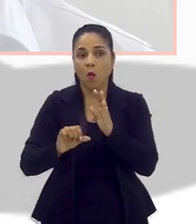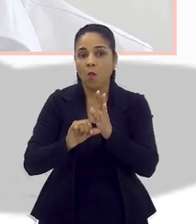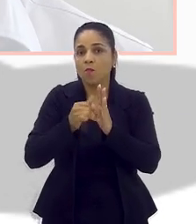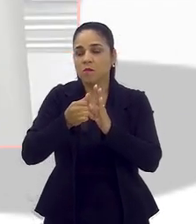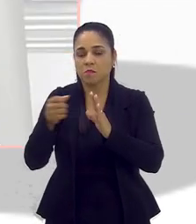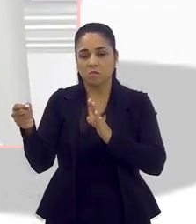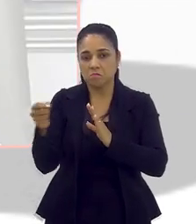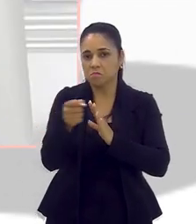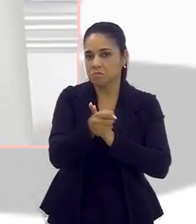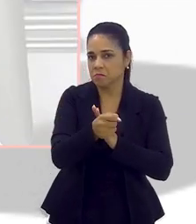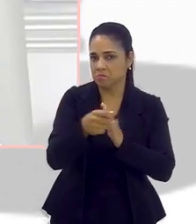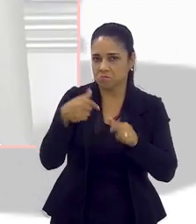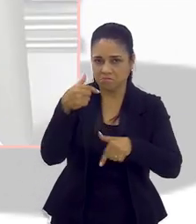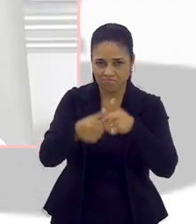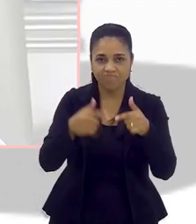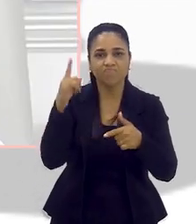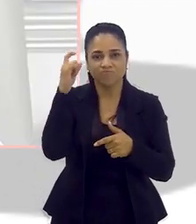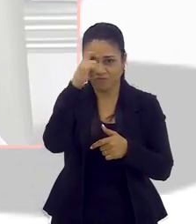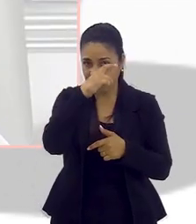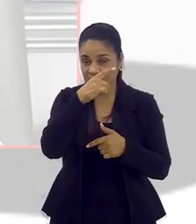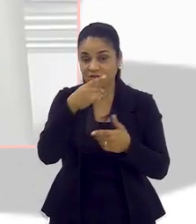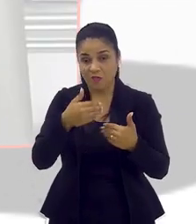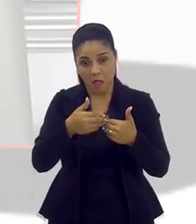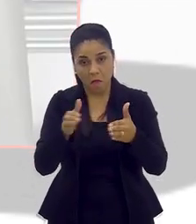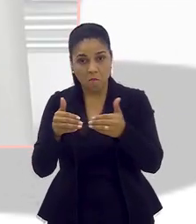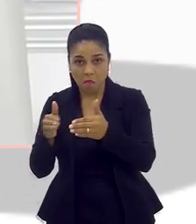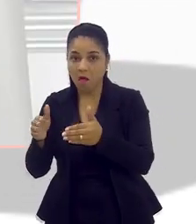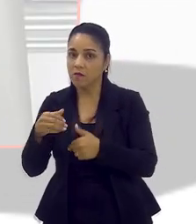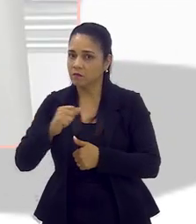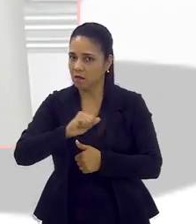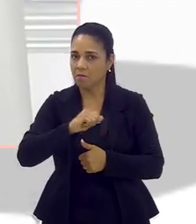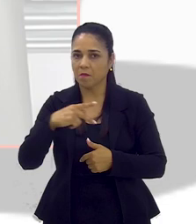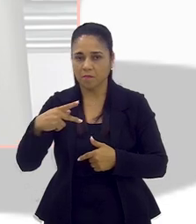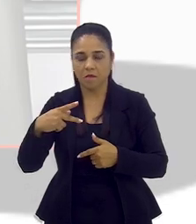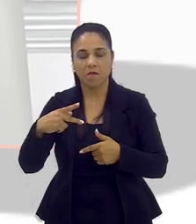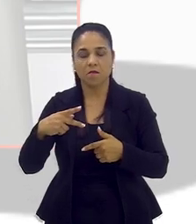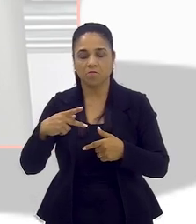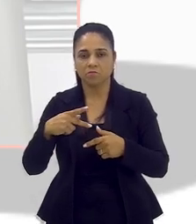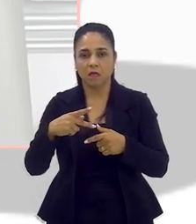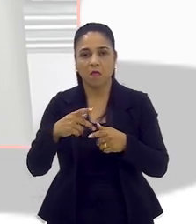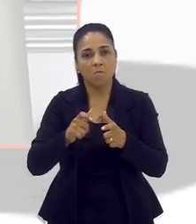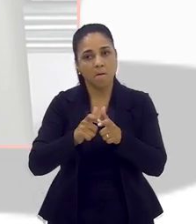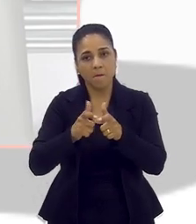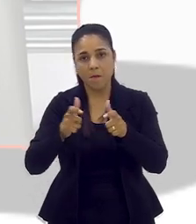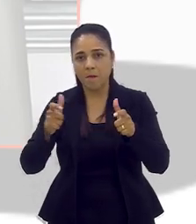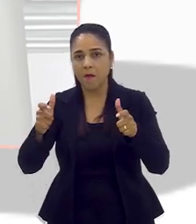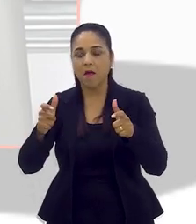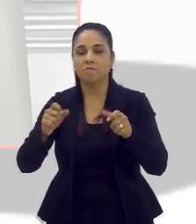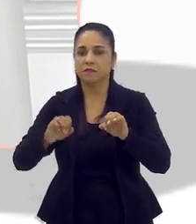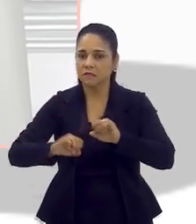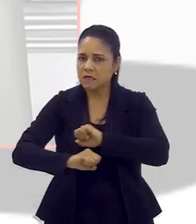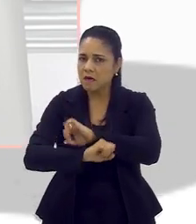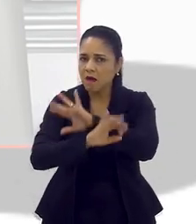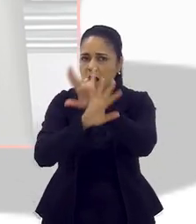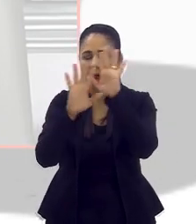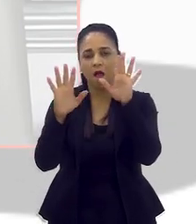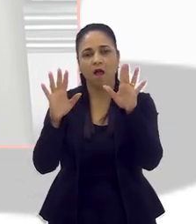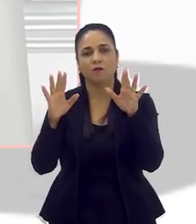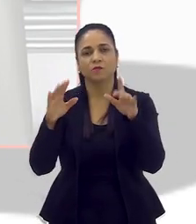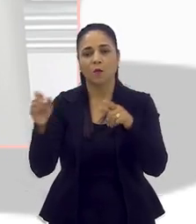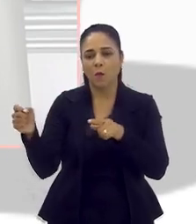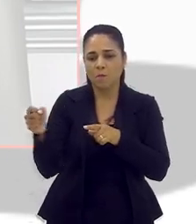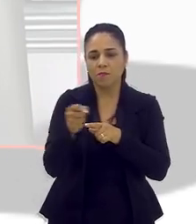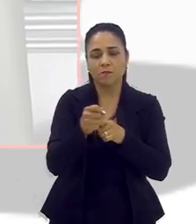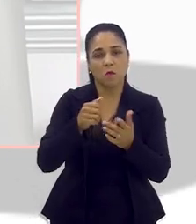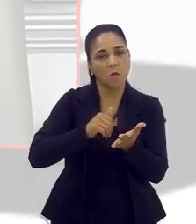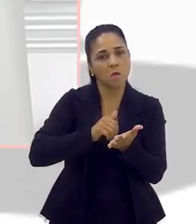a um primeiro emprego. Então, a gente acredita que isso abre muitas portas e a gente precisa dar clareza para as pessoas, não é porque tem